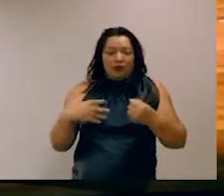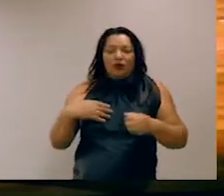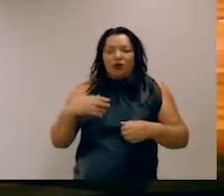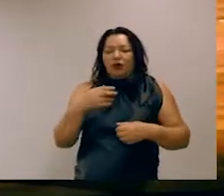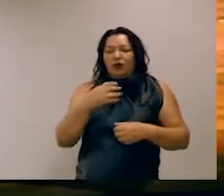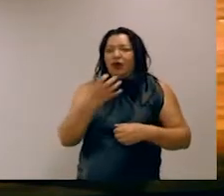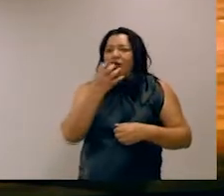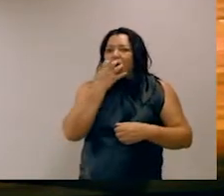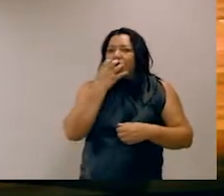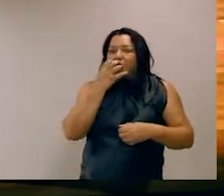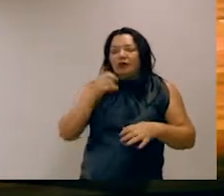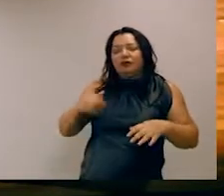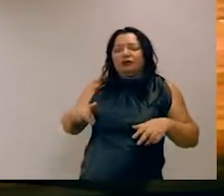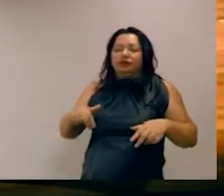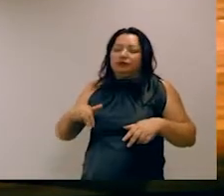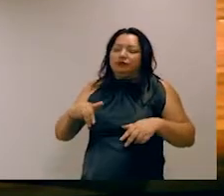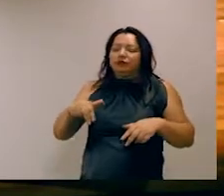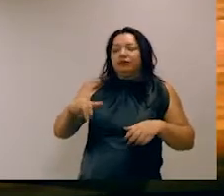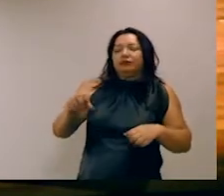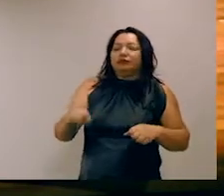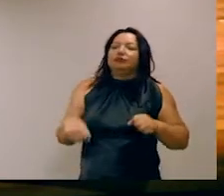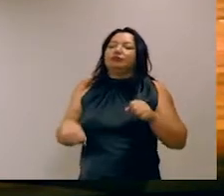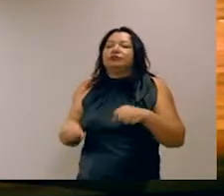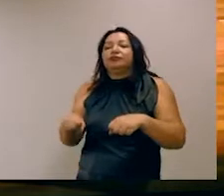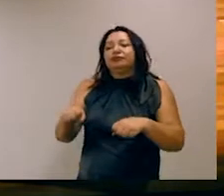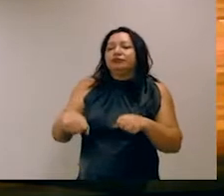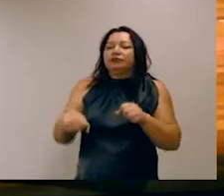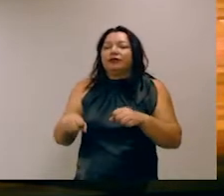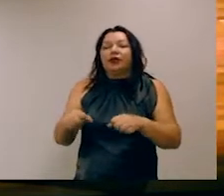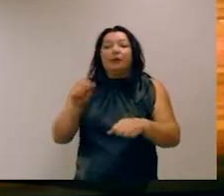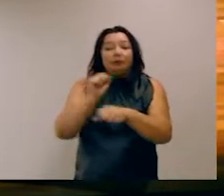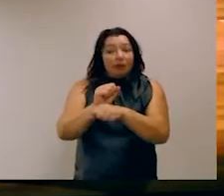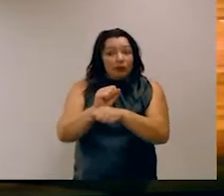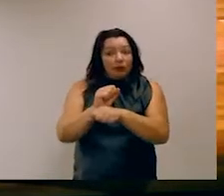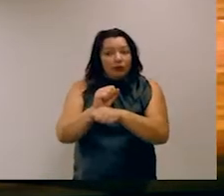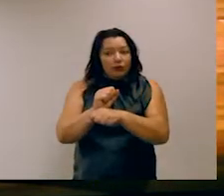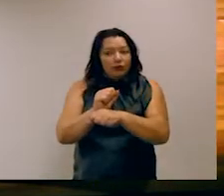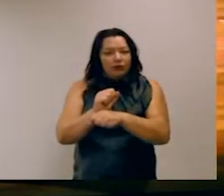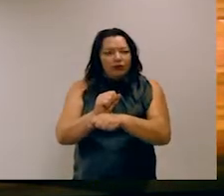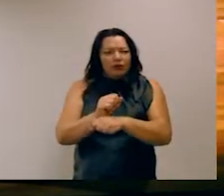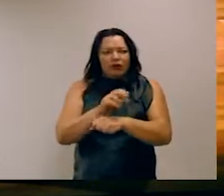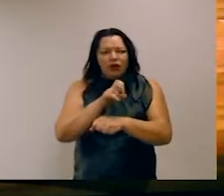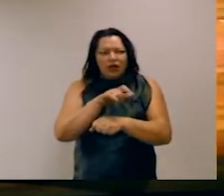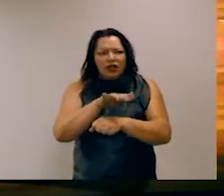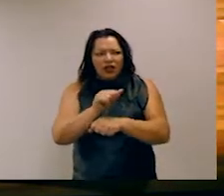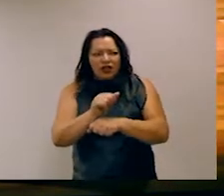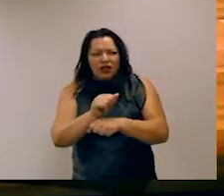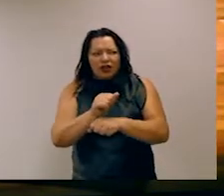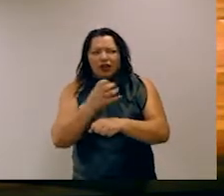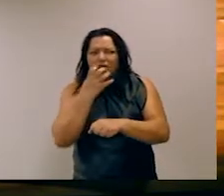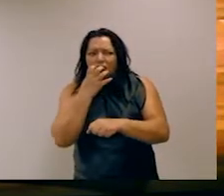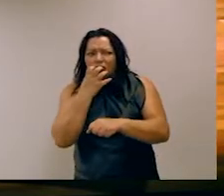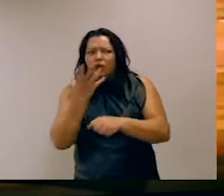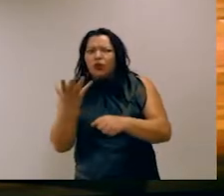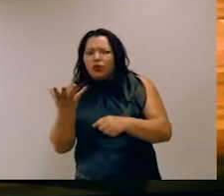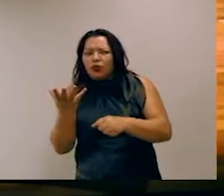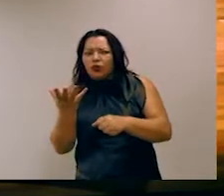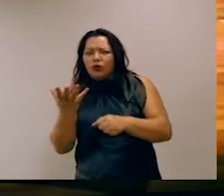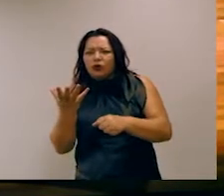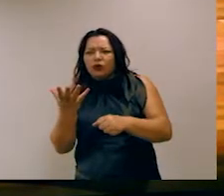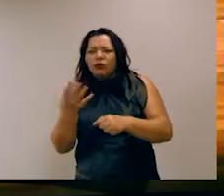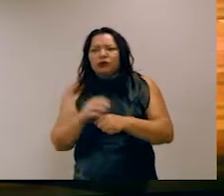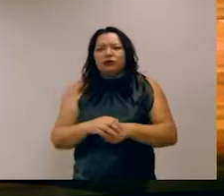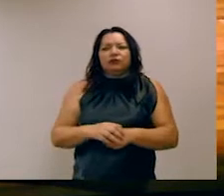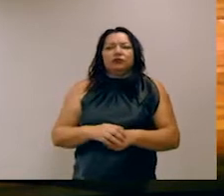depois, a segunda frase é ele parou. Esse ele refere-se, então, ao cachorro. Mas tem